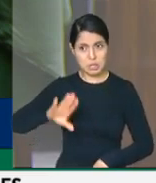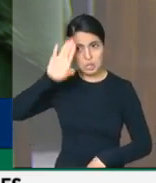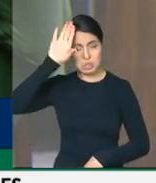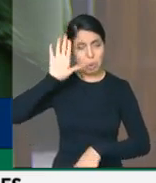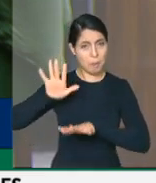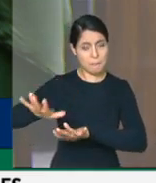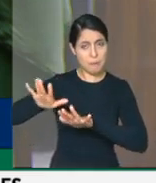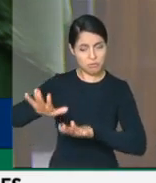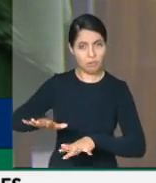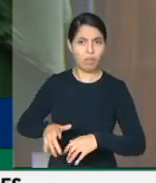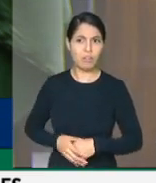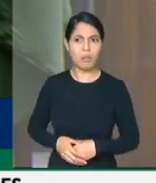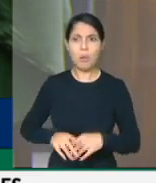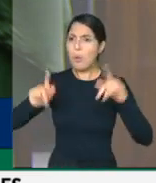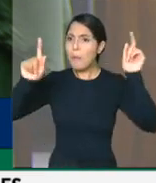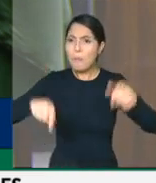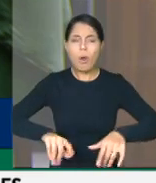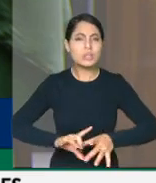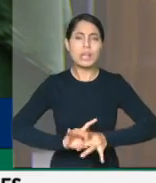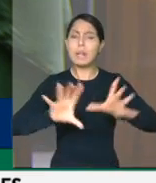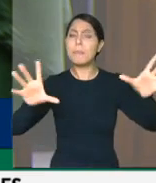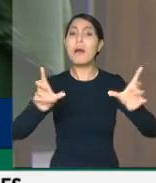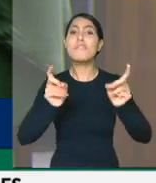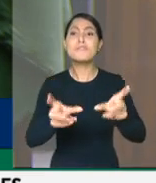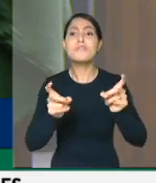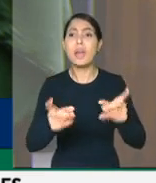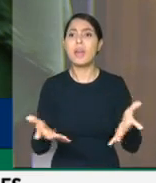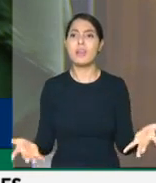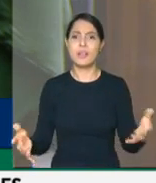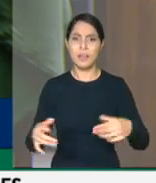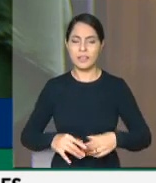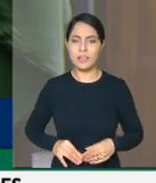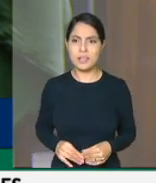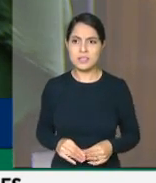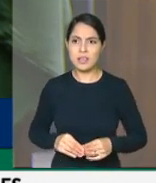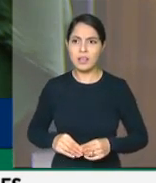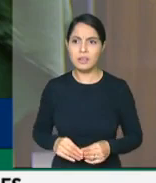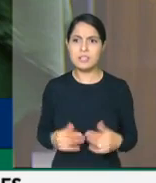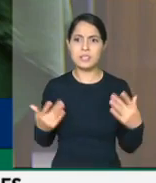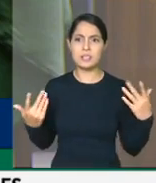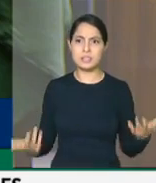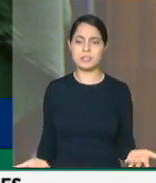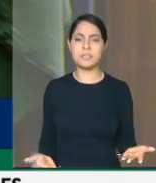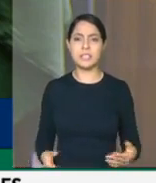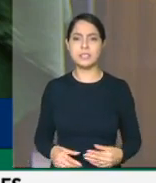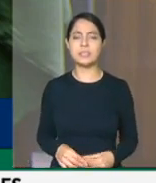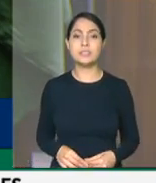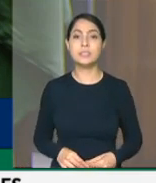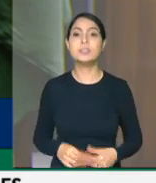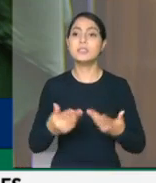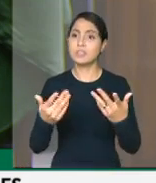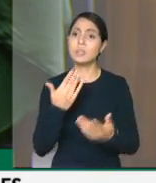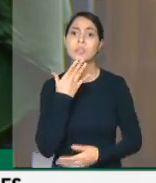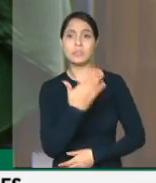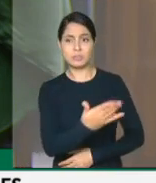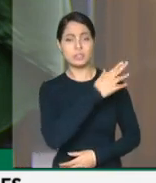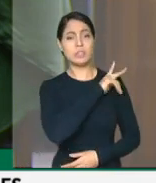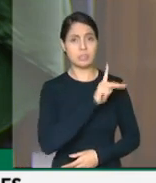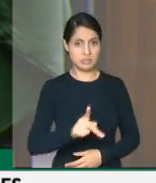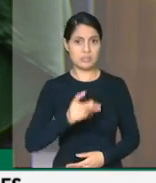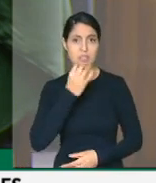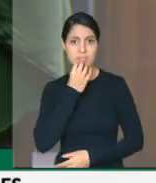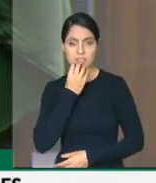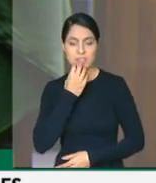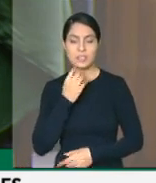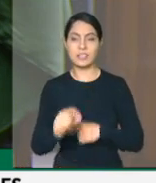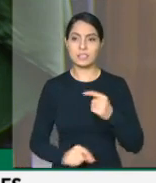sustentar o CETEC, que possa vender, ofertar. É isso, presidente, que eu faço, presidente Rodrigo Maia, para que vossa excelência